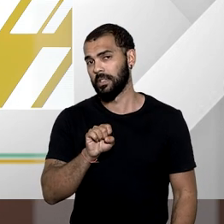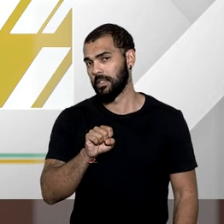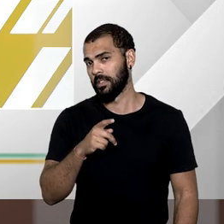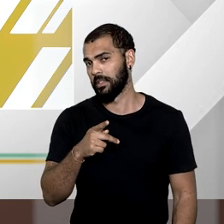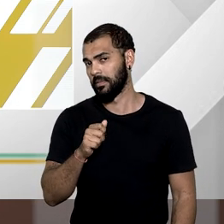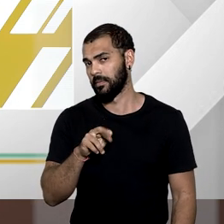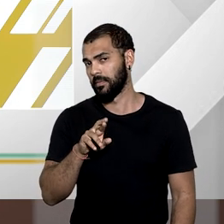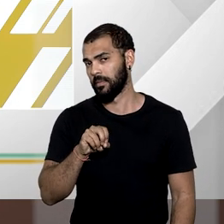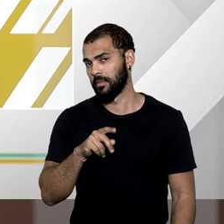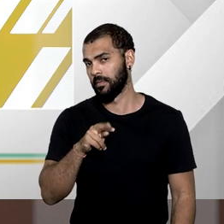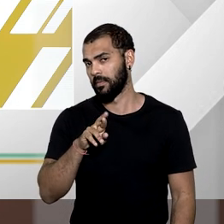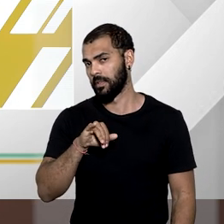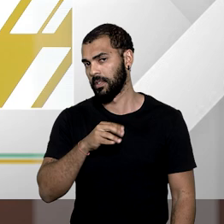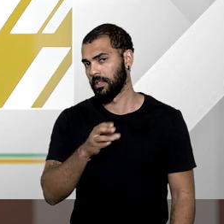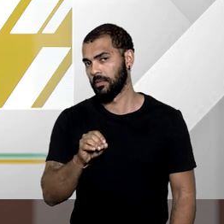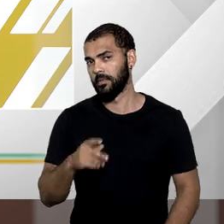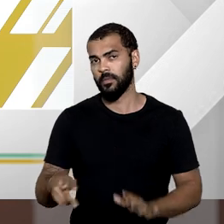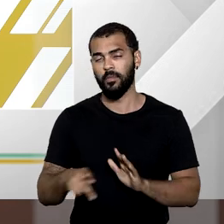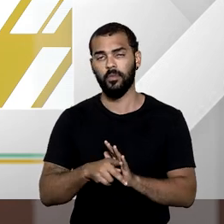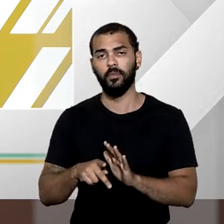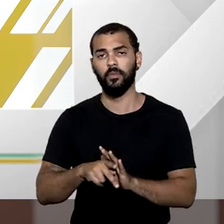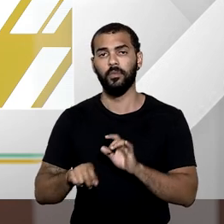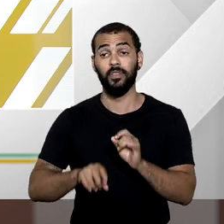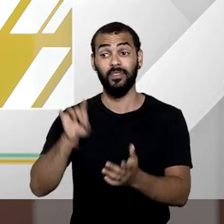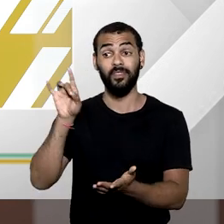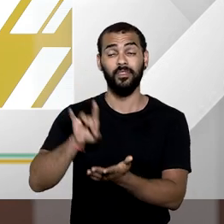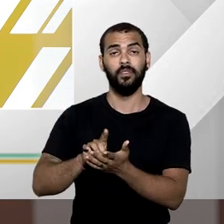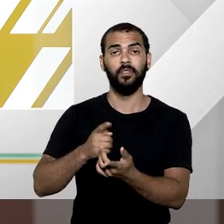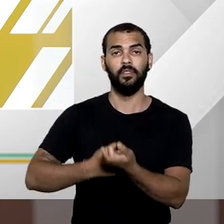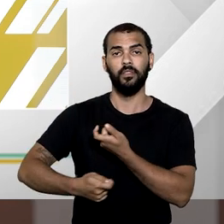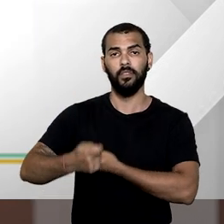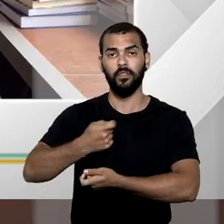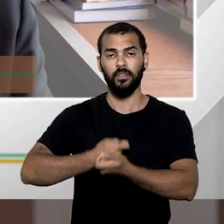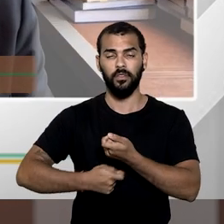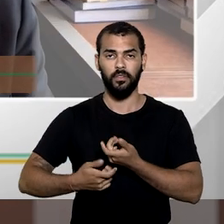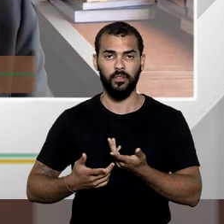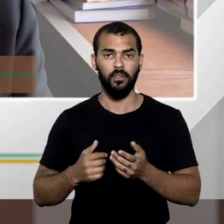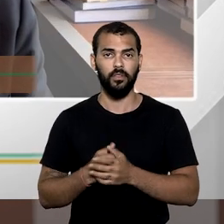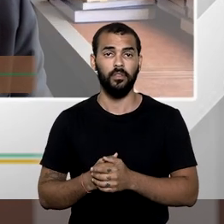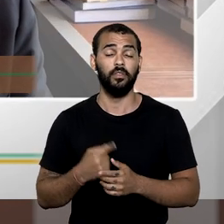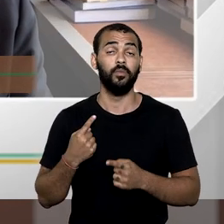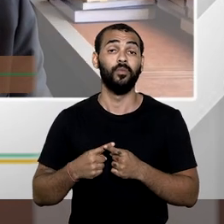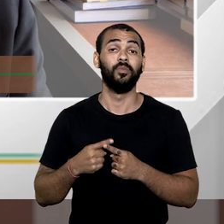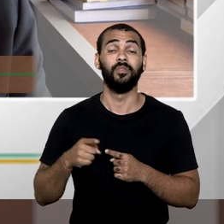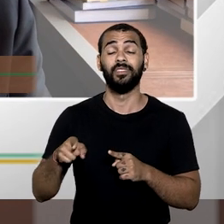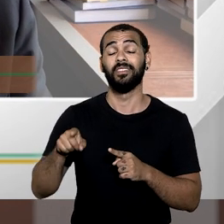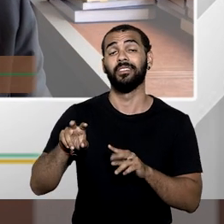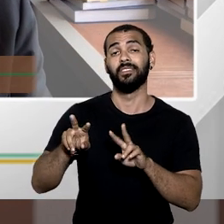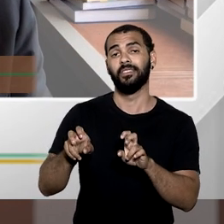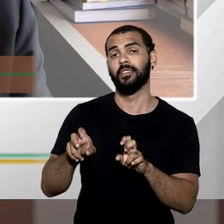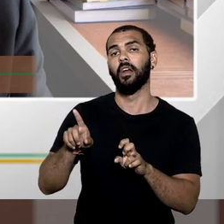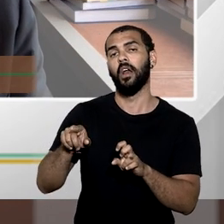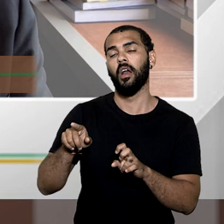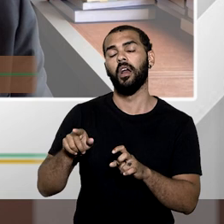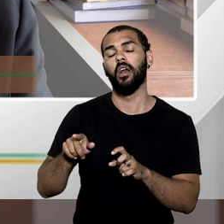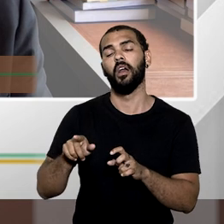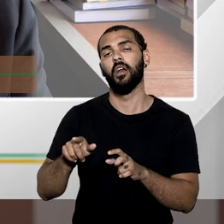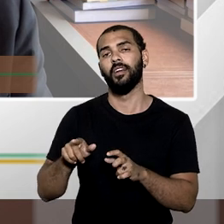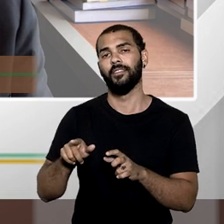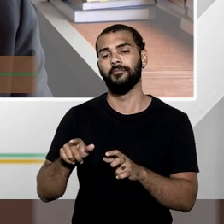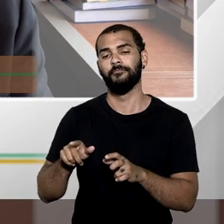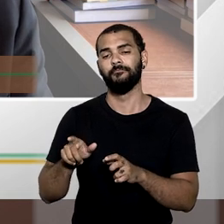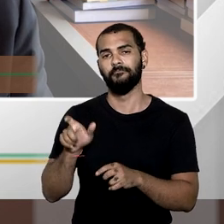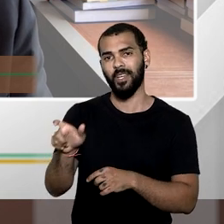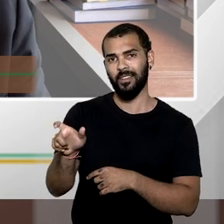de um fato da administração. Ela é um verdadeiro esbulho possessório que foi apelidado desapropriação pela